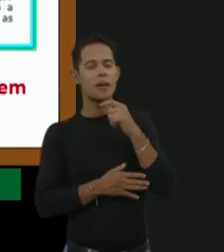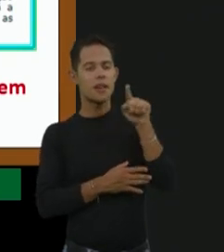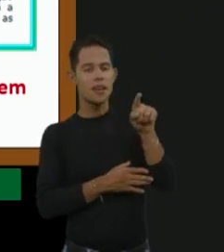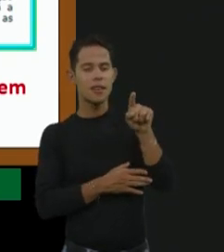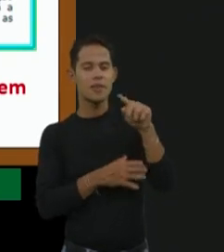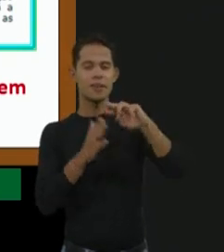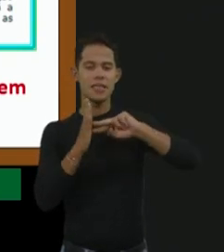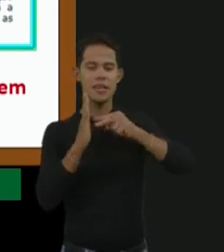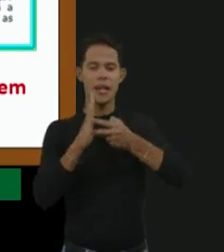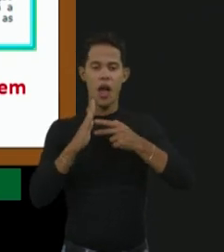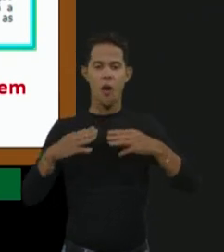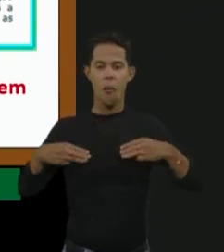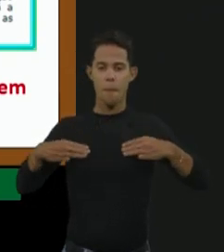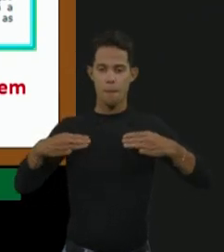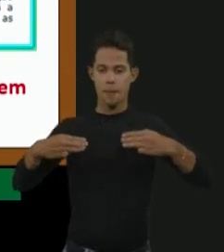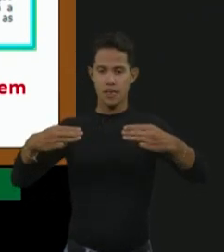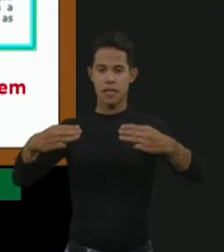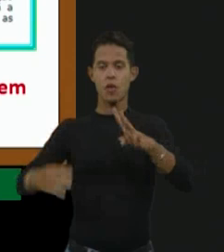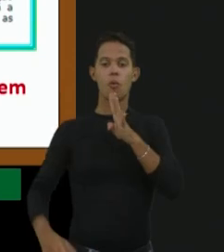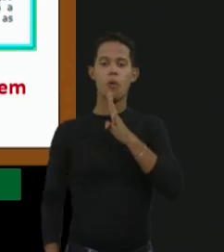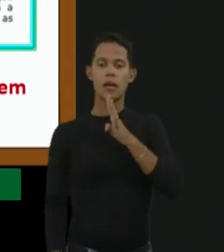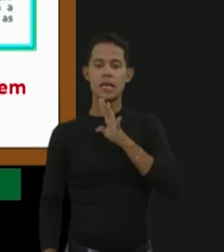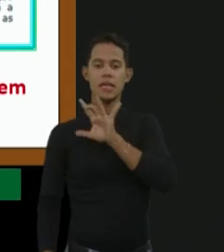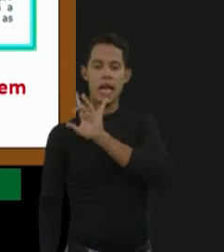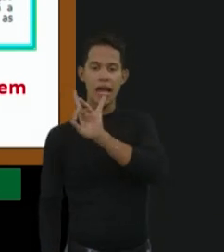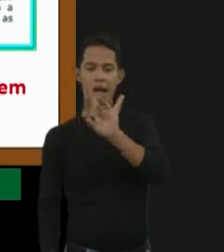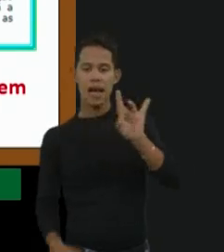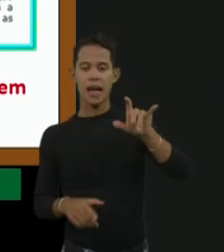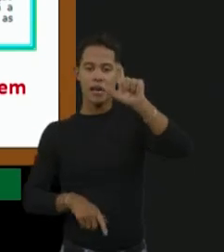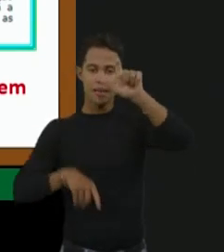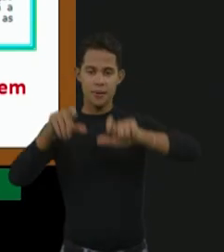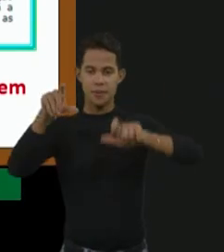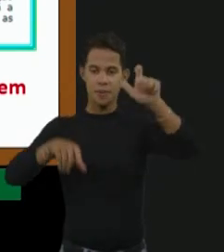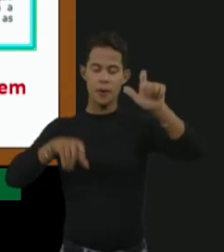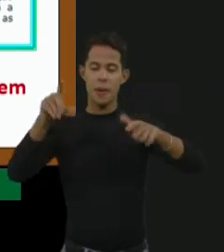Ministério conhecer a gente até para alocar os recursos.